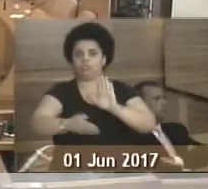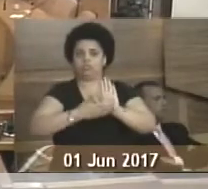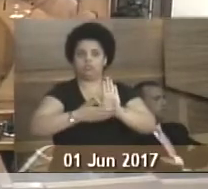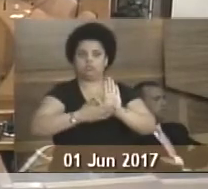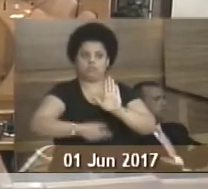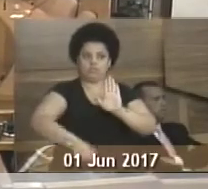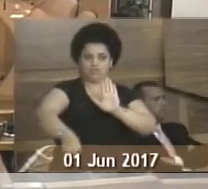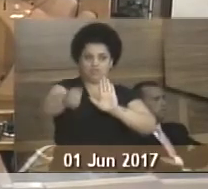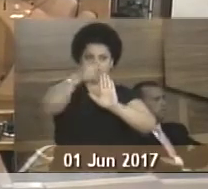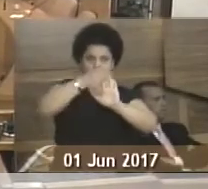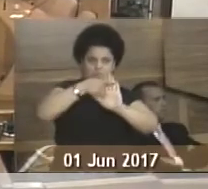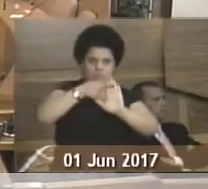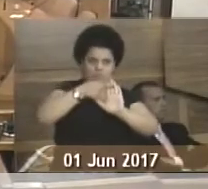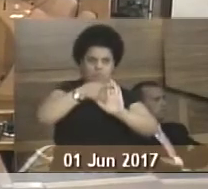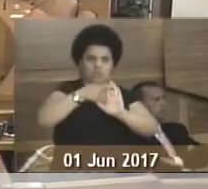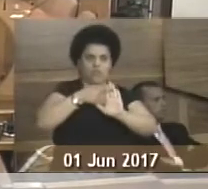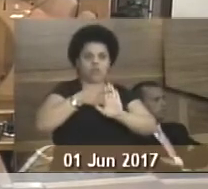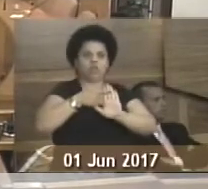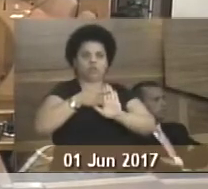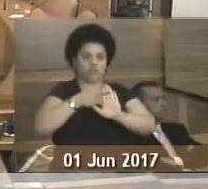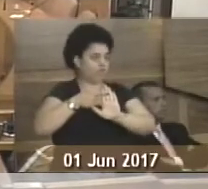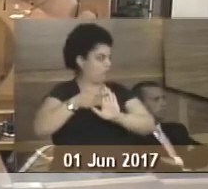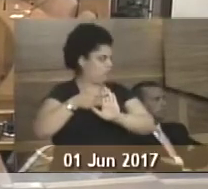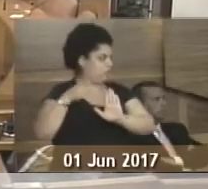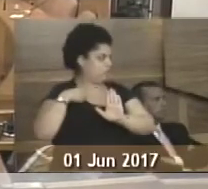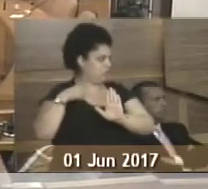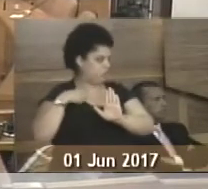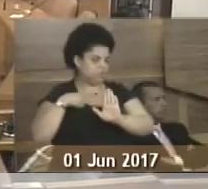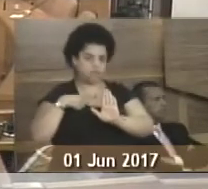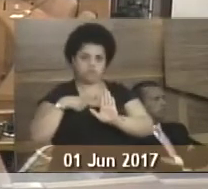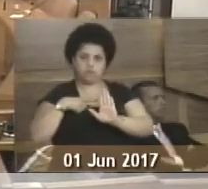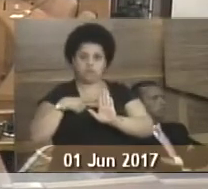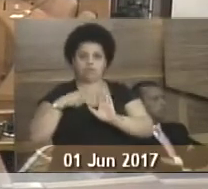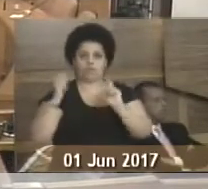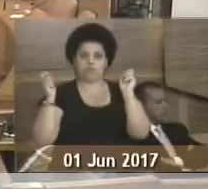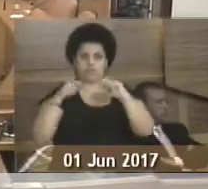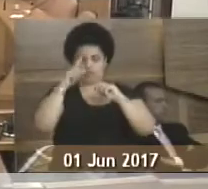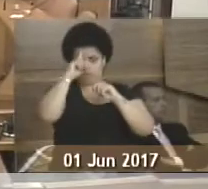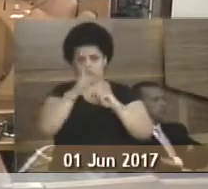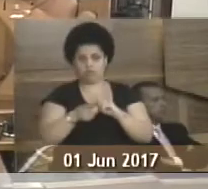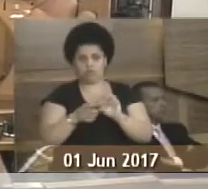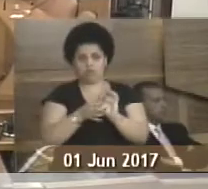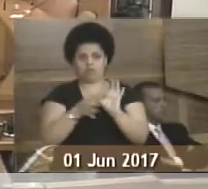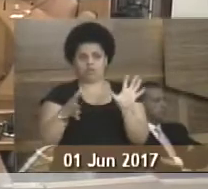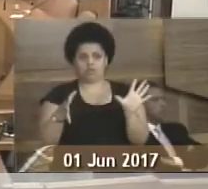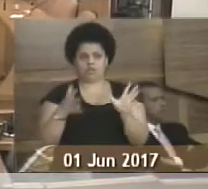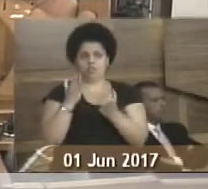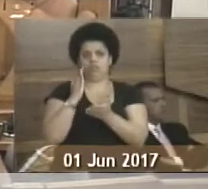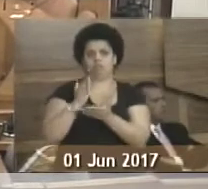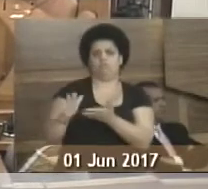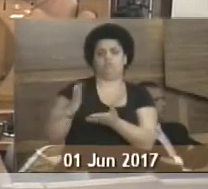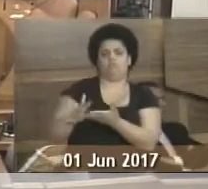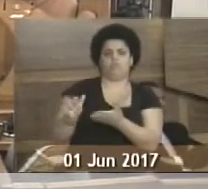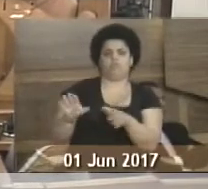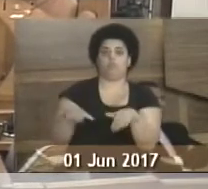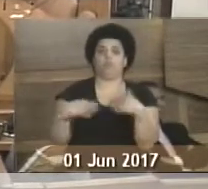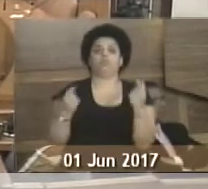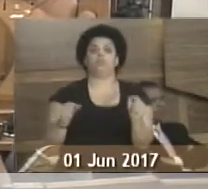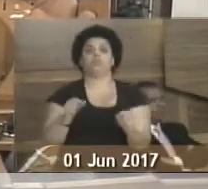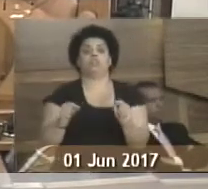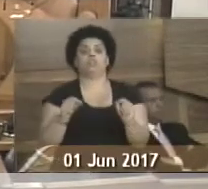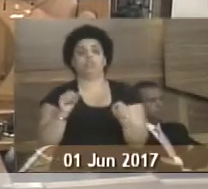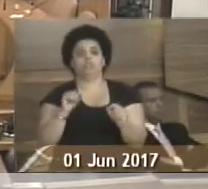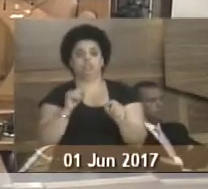anterior, ou seja, os 10 dias, ensejará a liberação do Poder Executivo para declarar o desinteresse que trata esse artigo. Ou seja,